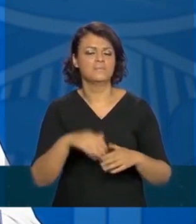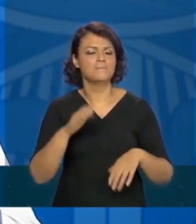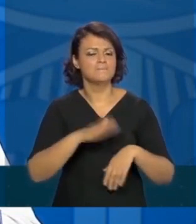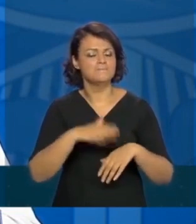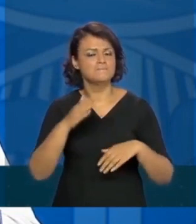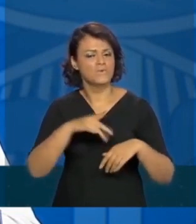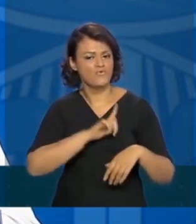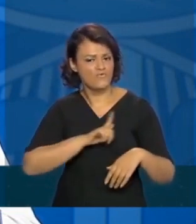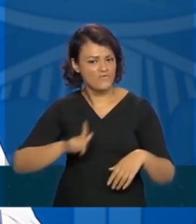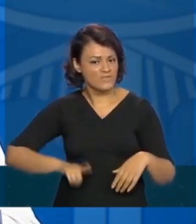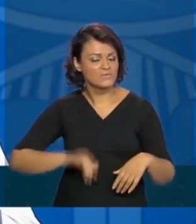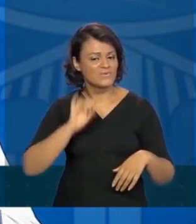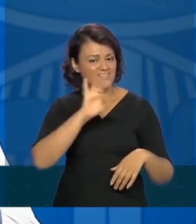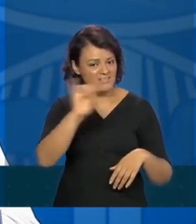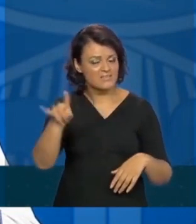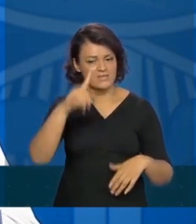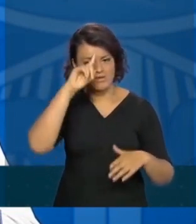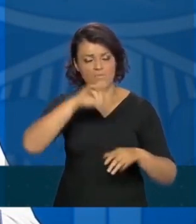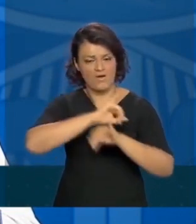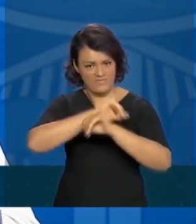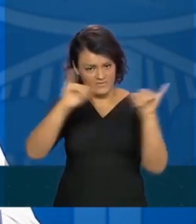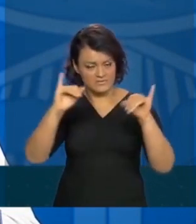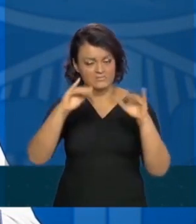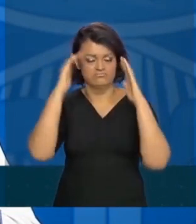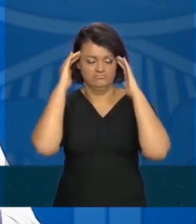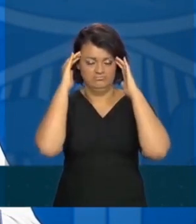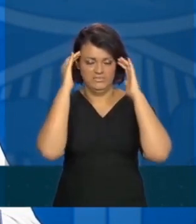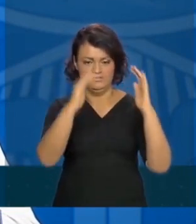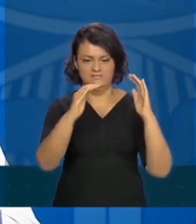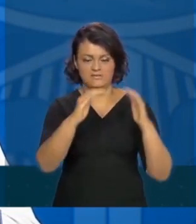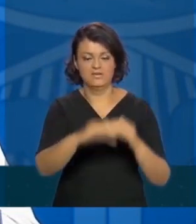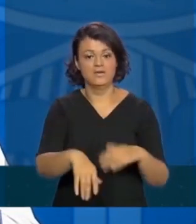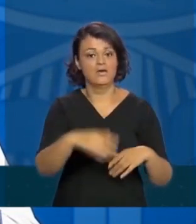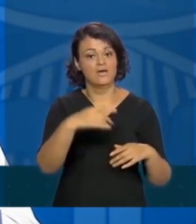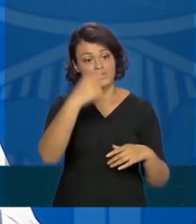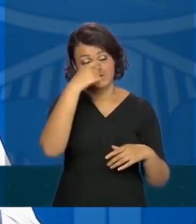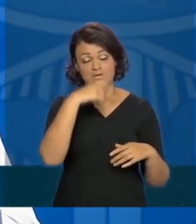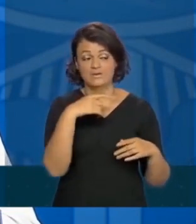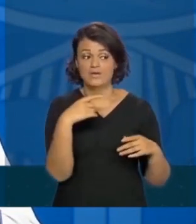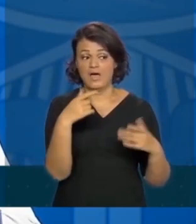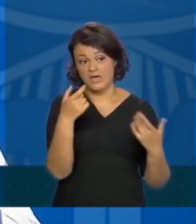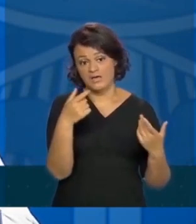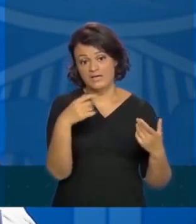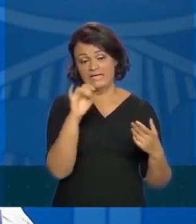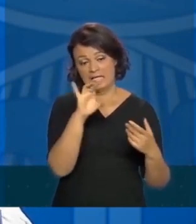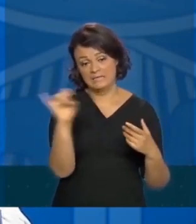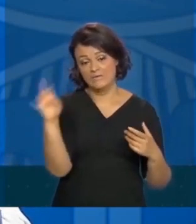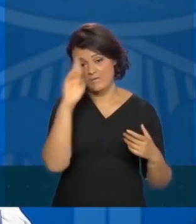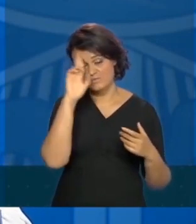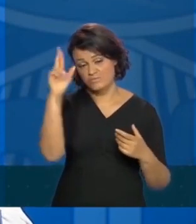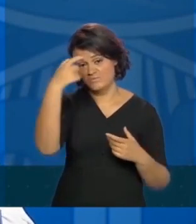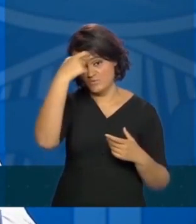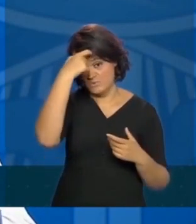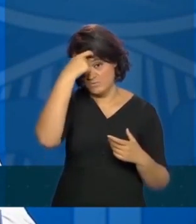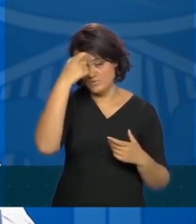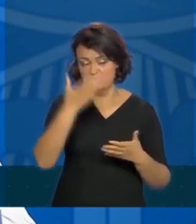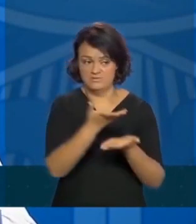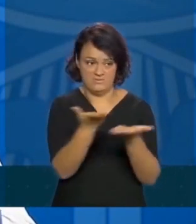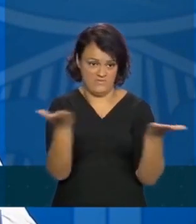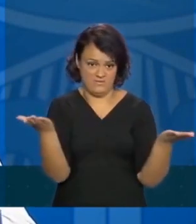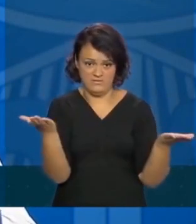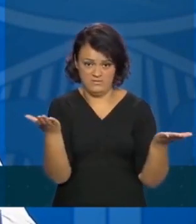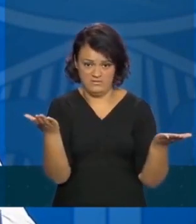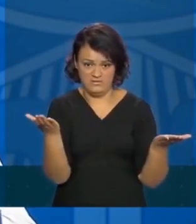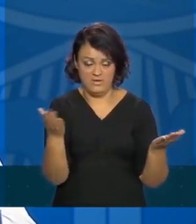cada um faça aquilo que a sua consciência e aquilo que é uma situação que está aí. O